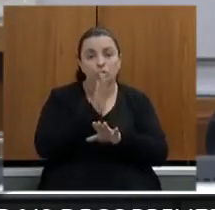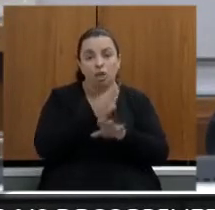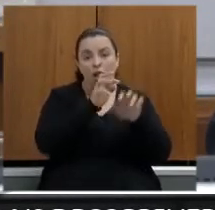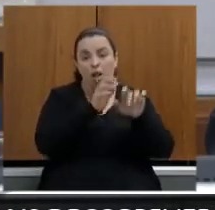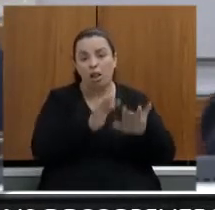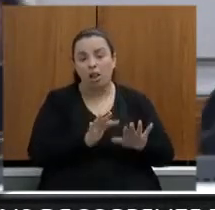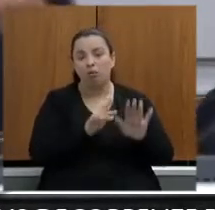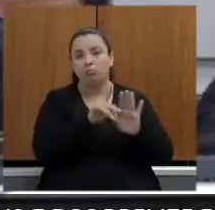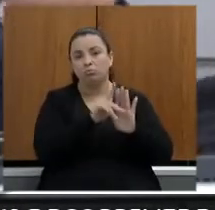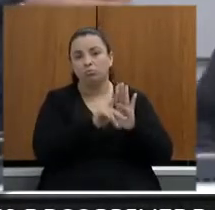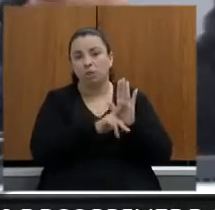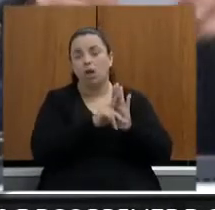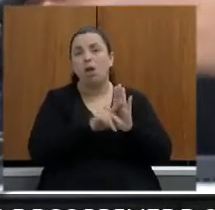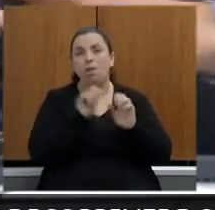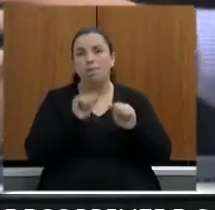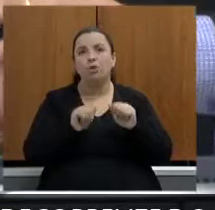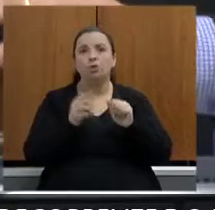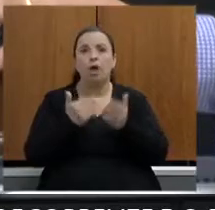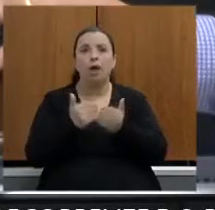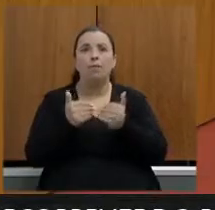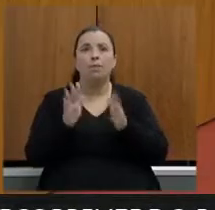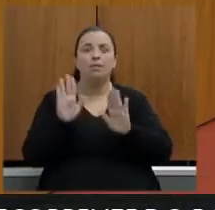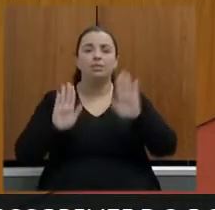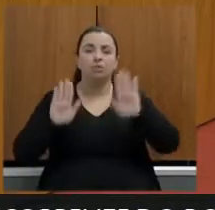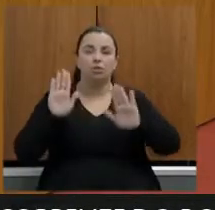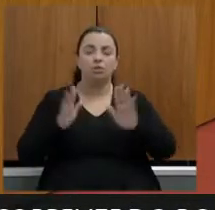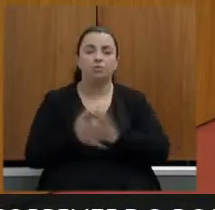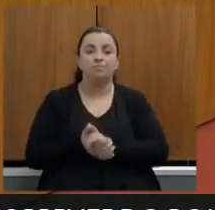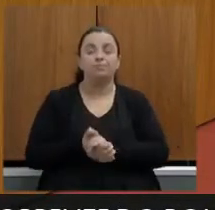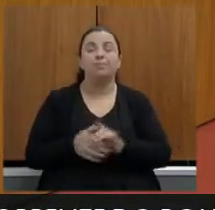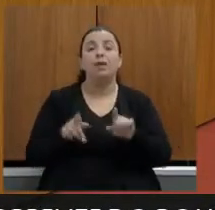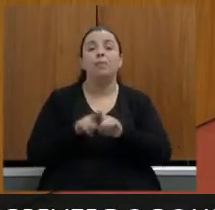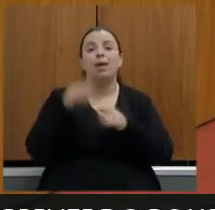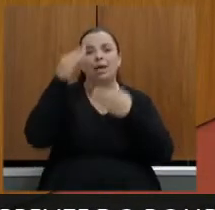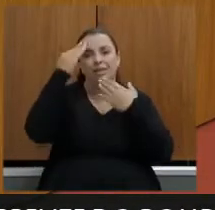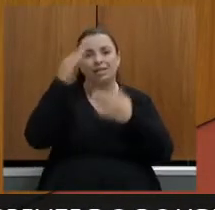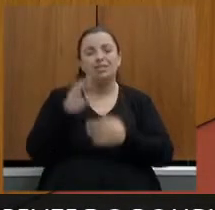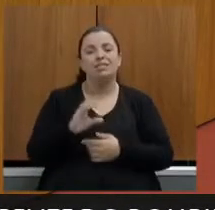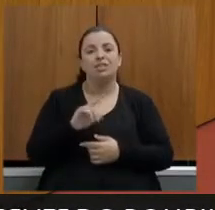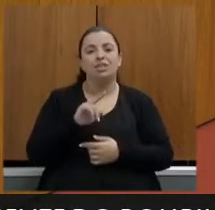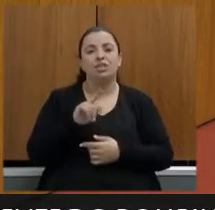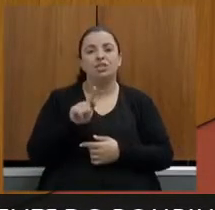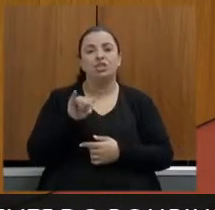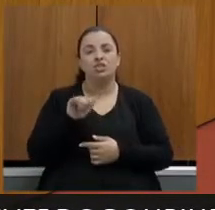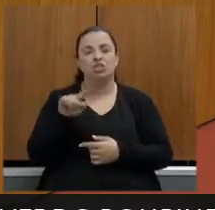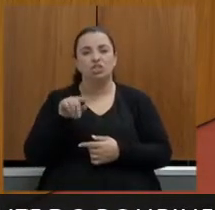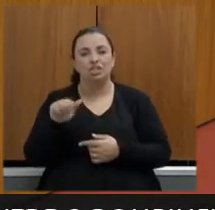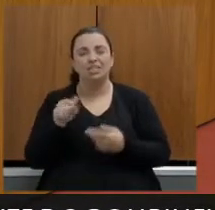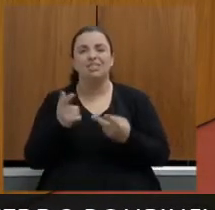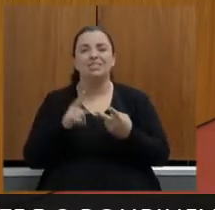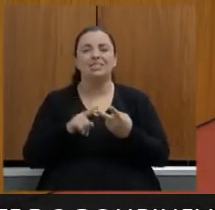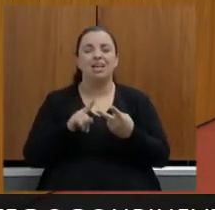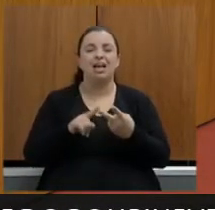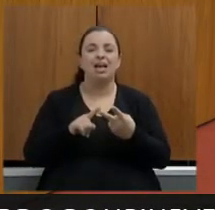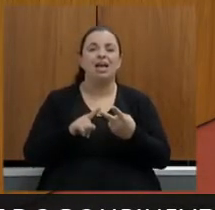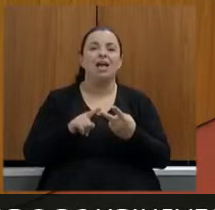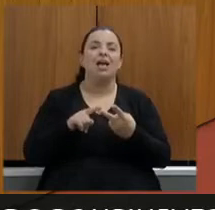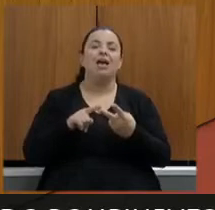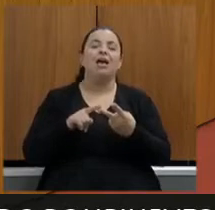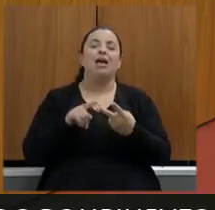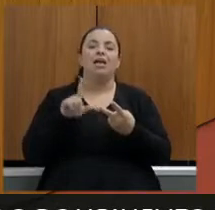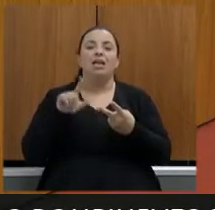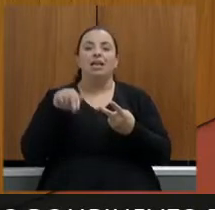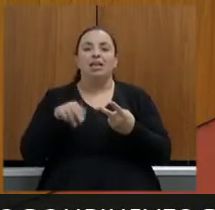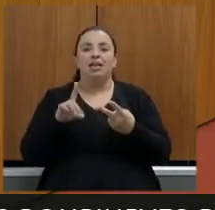licitações eu quero agradecer a Giza ao Sidney aqui de Belo Horizonte o Lindenberg de Ibirité também o